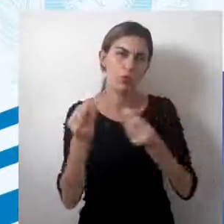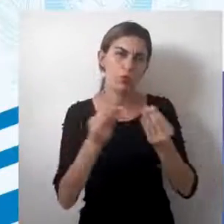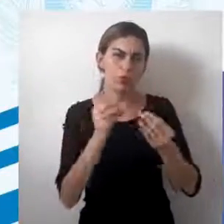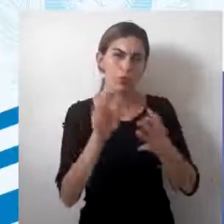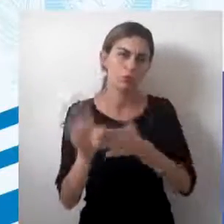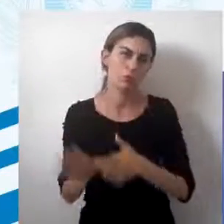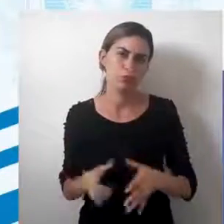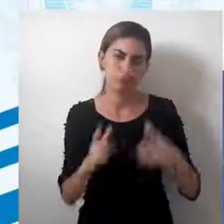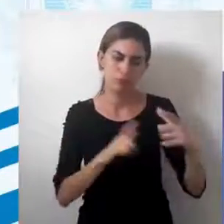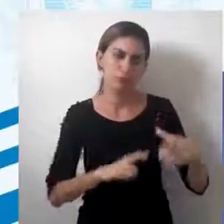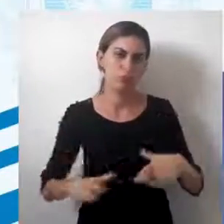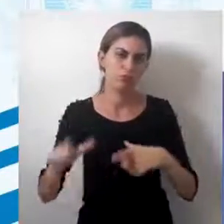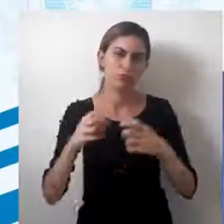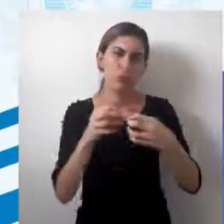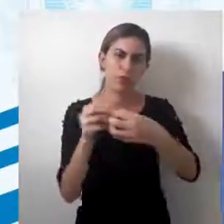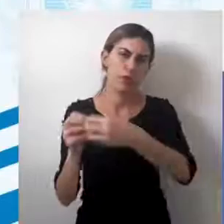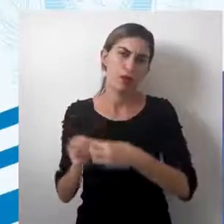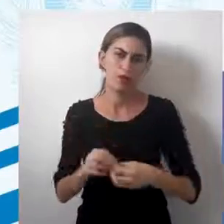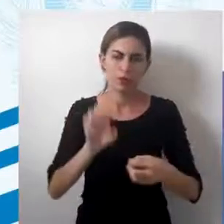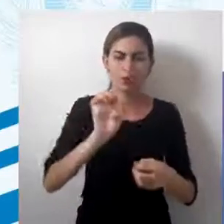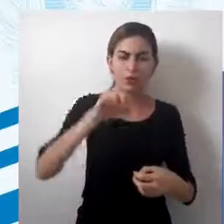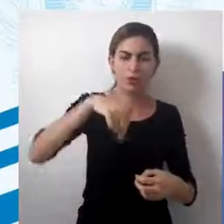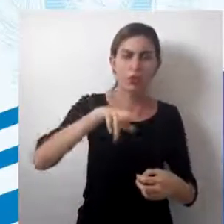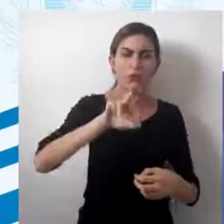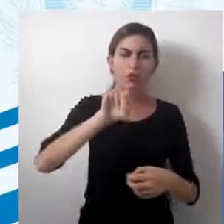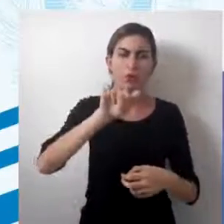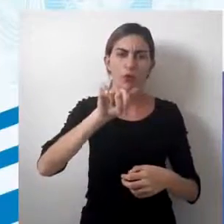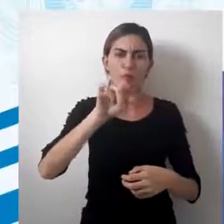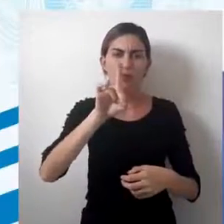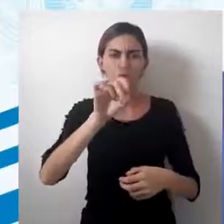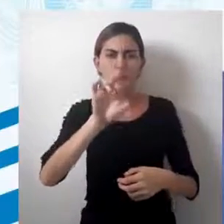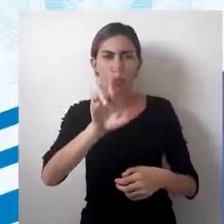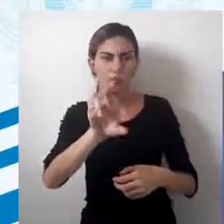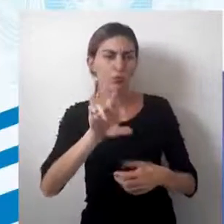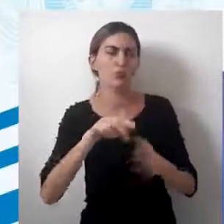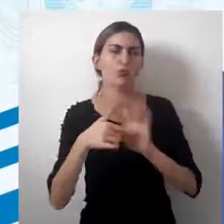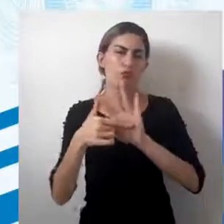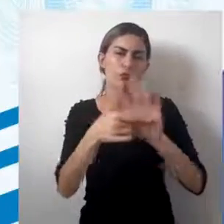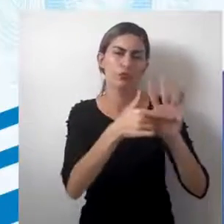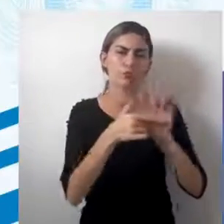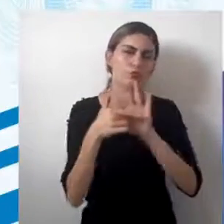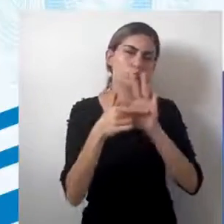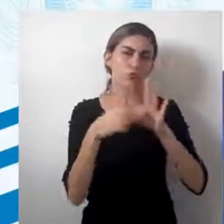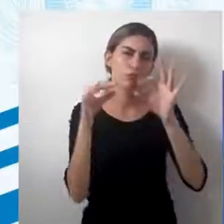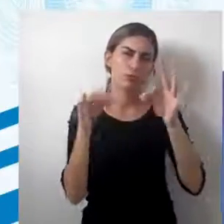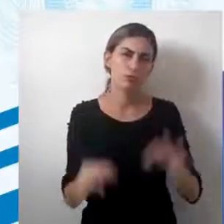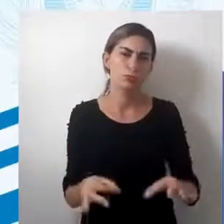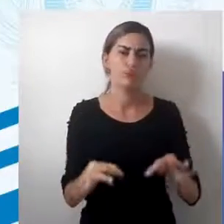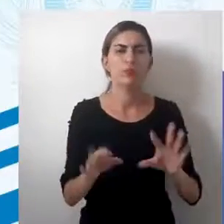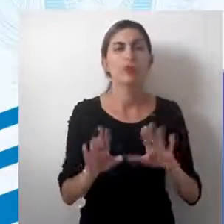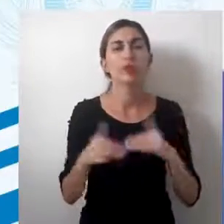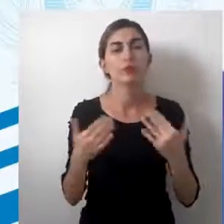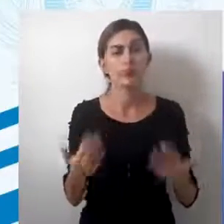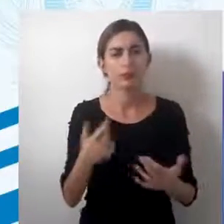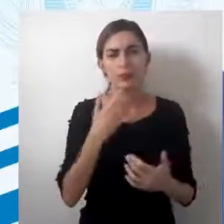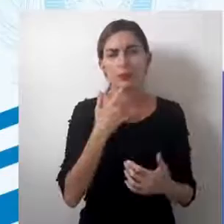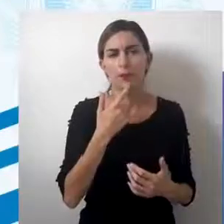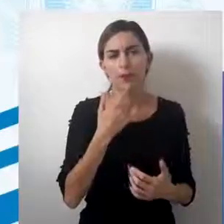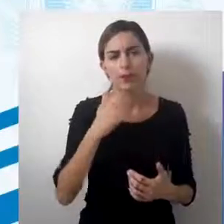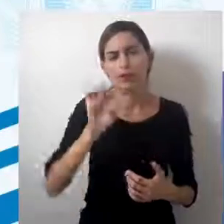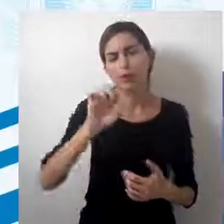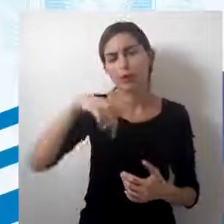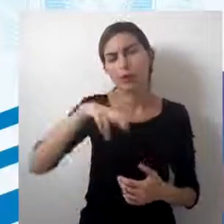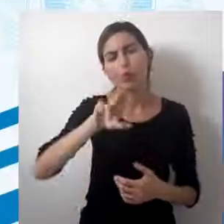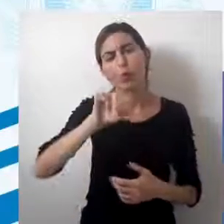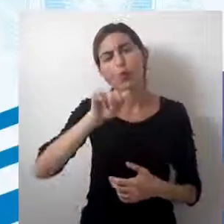superfície. As áreas próximas ao Equador possuem formas mostradas com precisão. Então ali próximo do